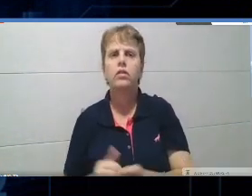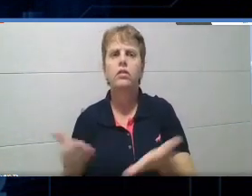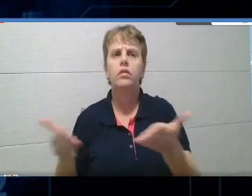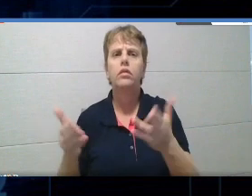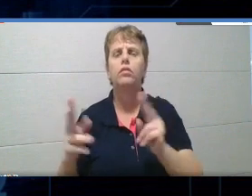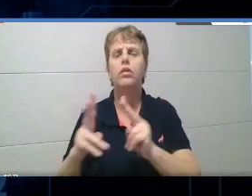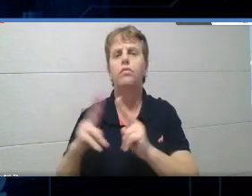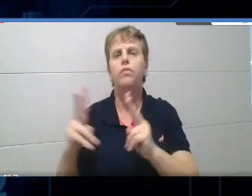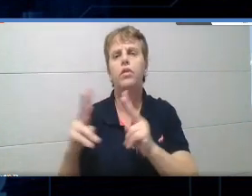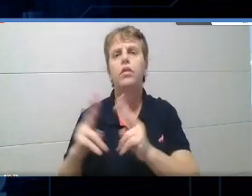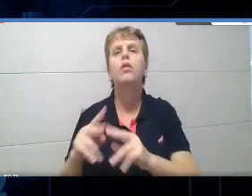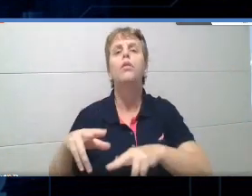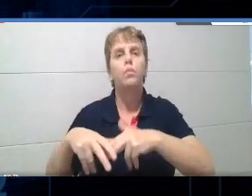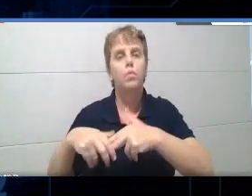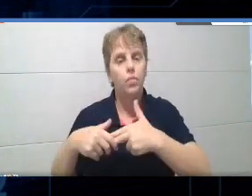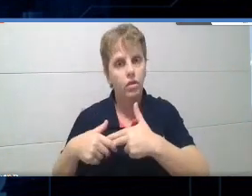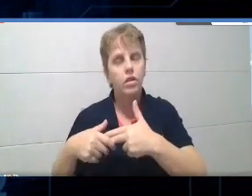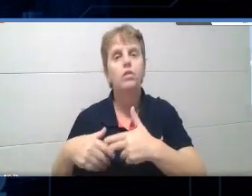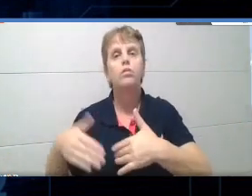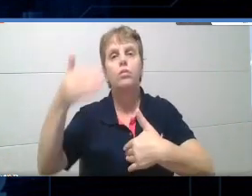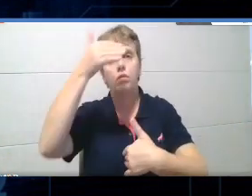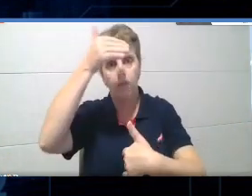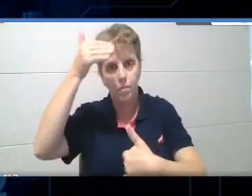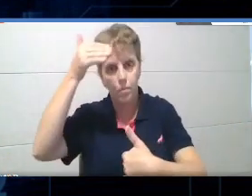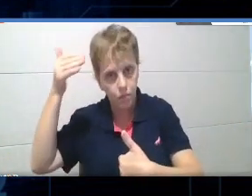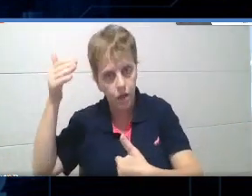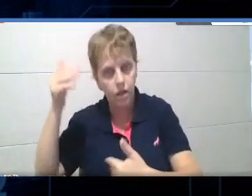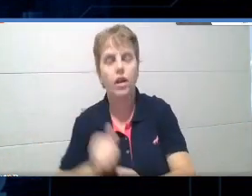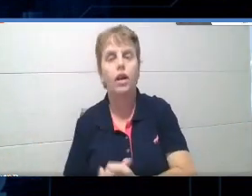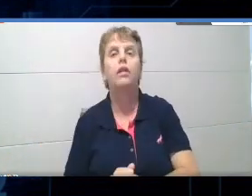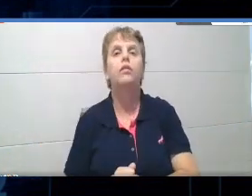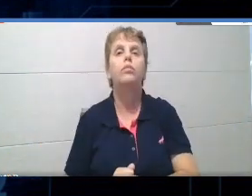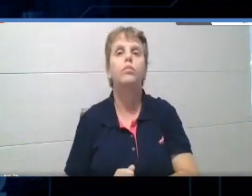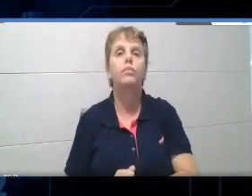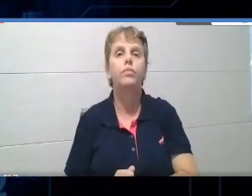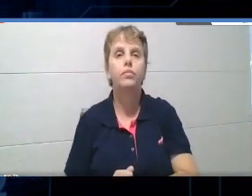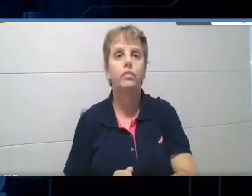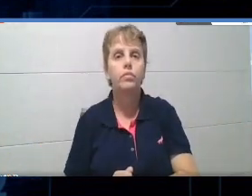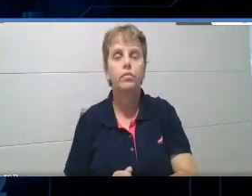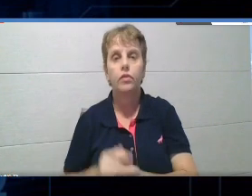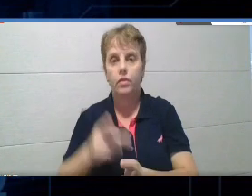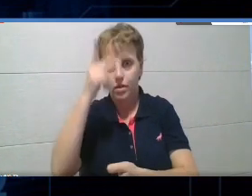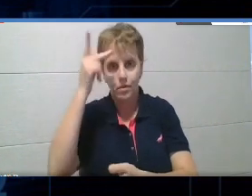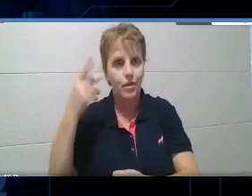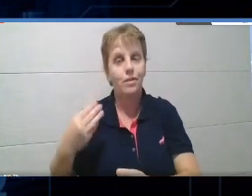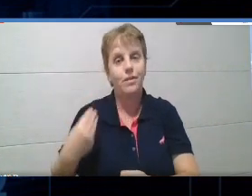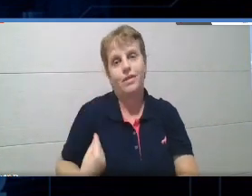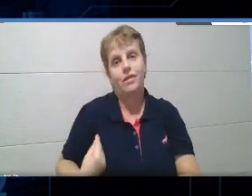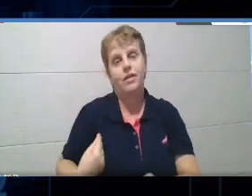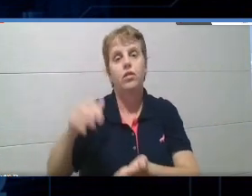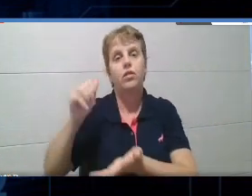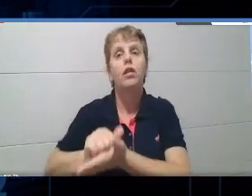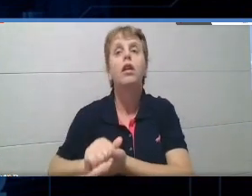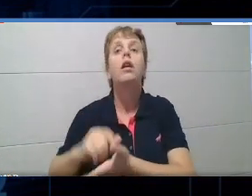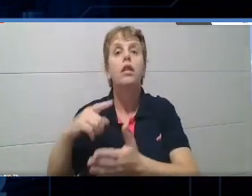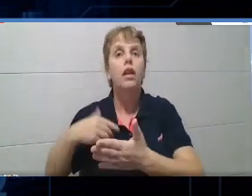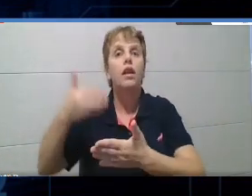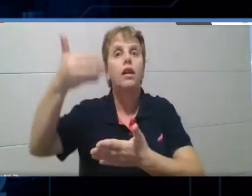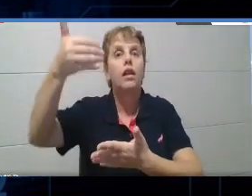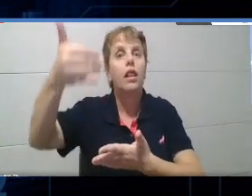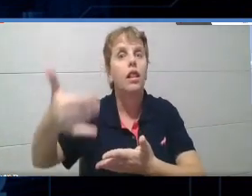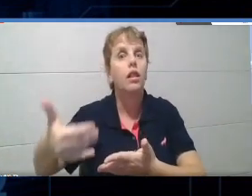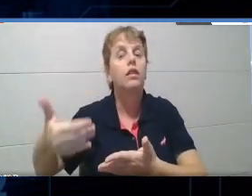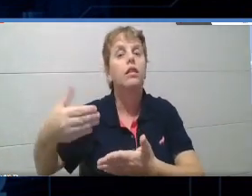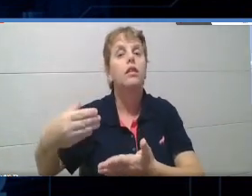Então, né, agradeço novamente aí a presença de todos, né, reforço ali a lista de presença, nós vamos estar